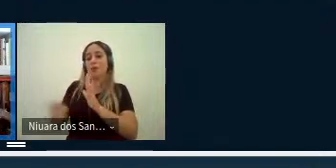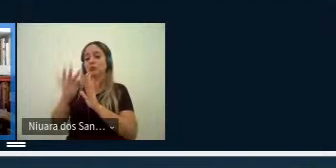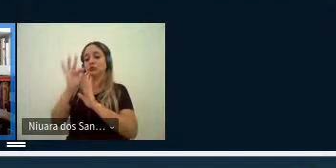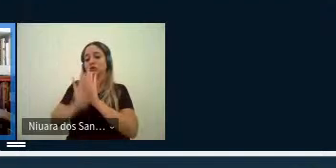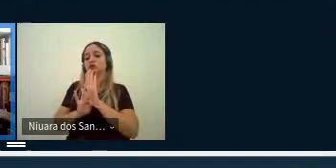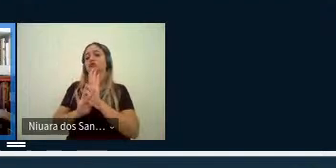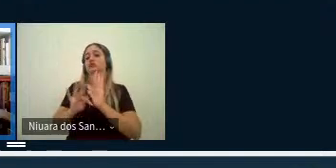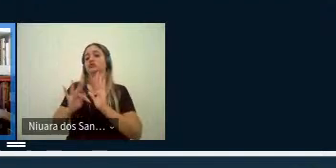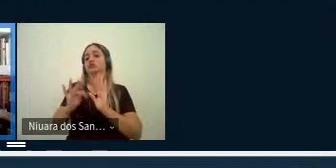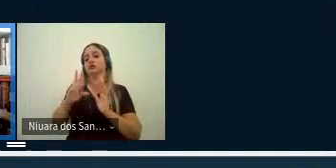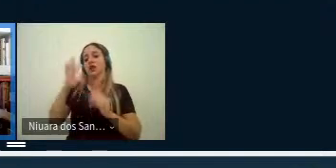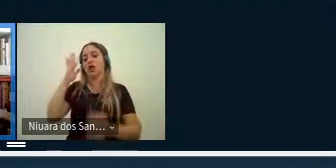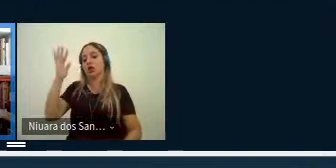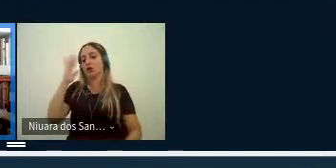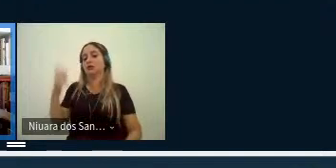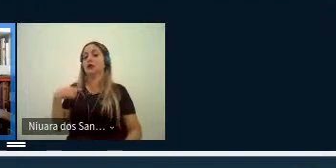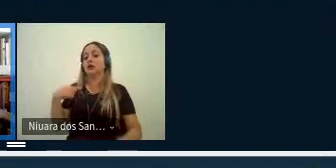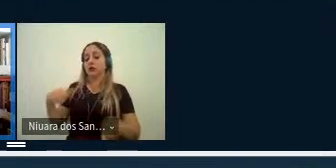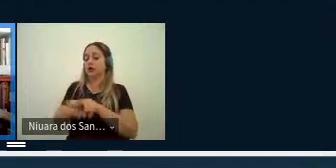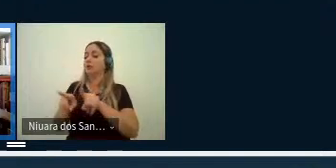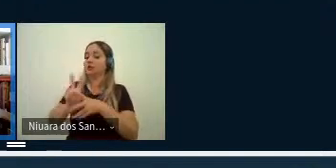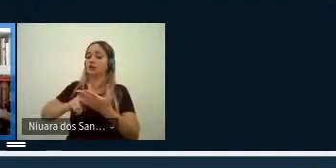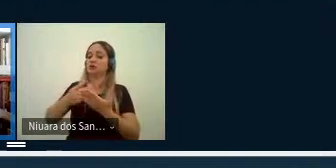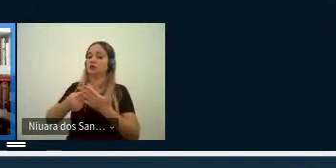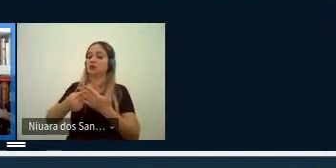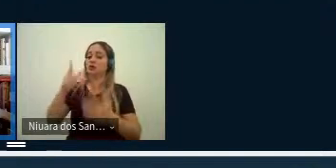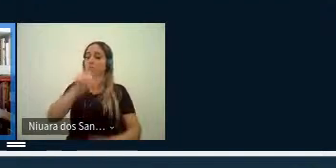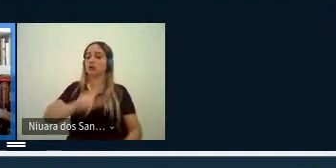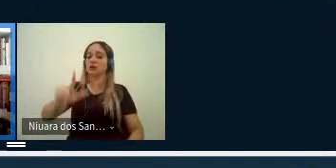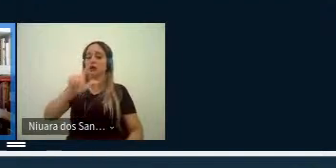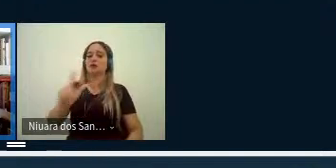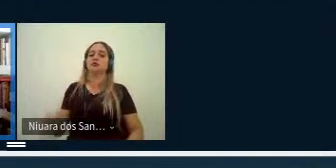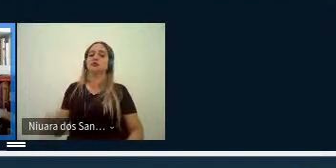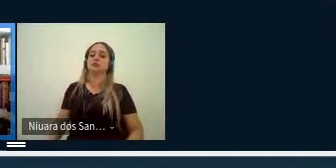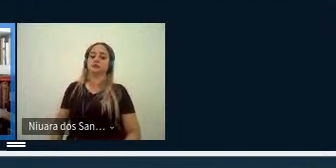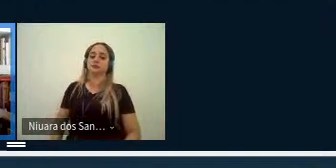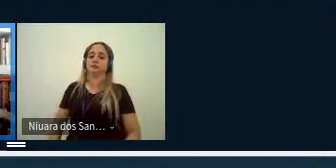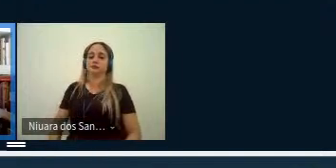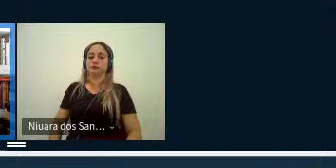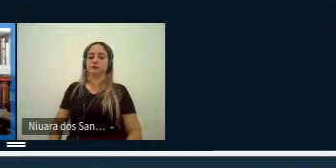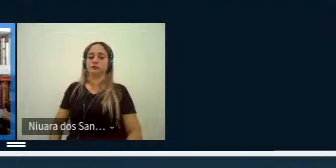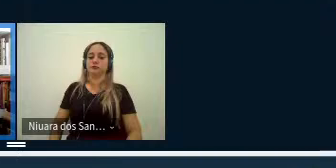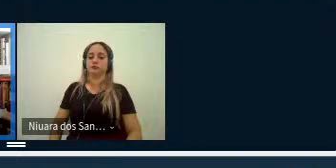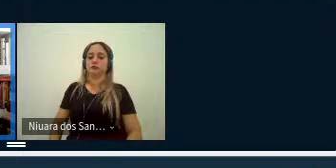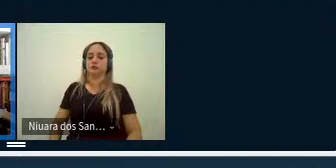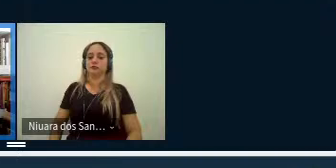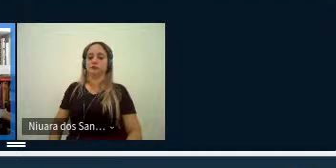teóricos assim como as traduções literárias né e essas posições